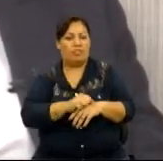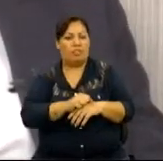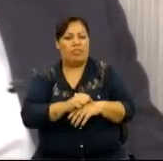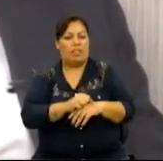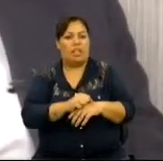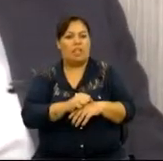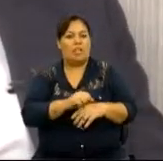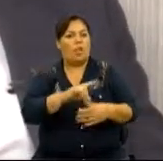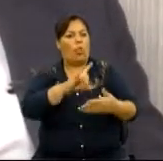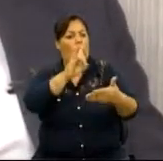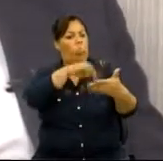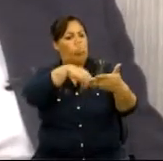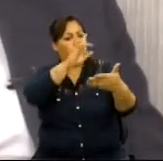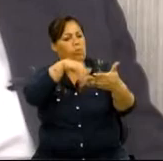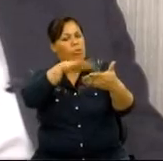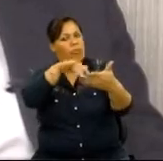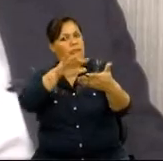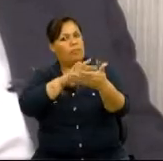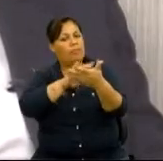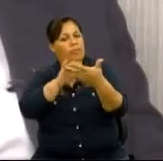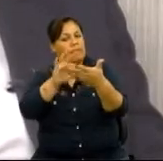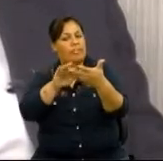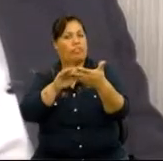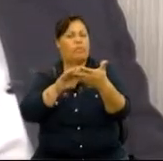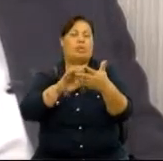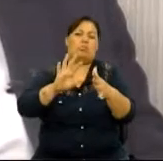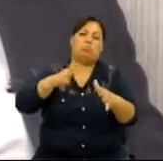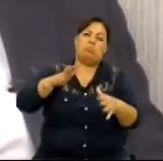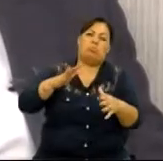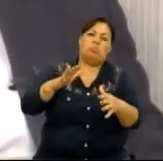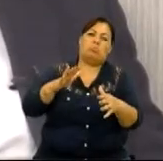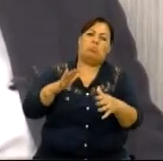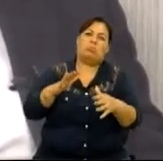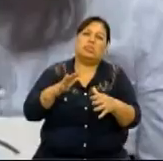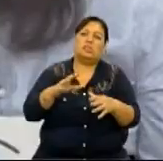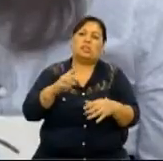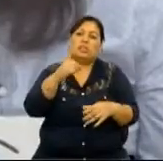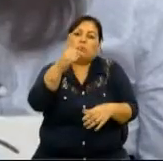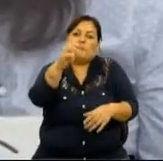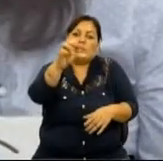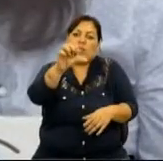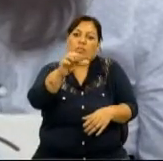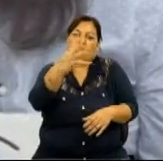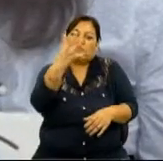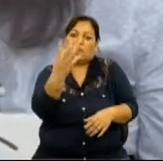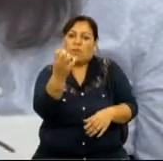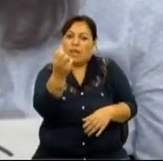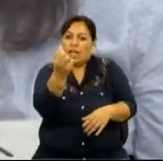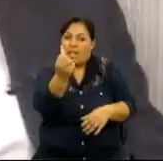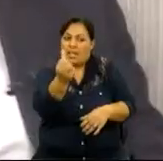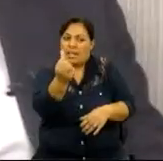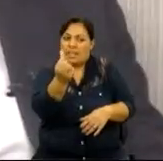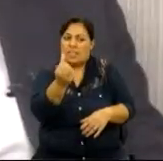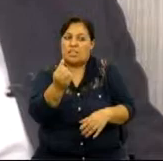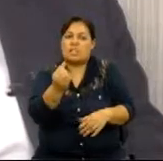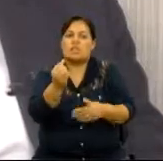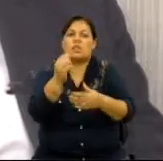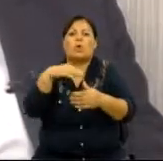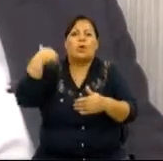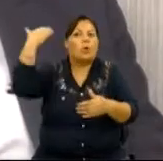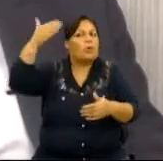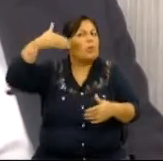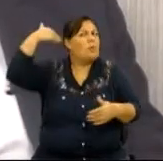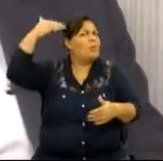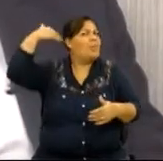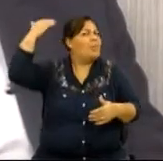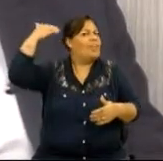para o Brasil. Isso ela estava com quantos anos? Isso nós estamos falando de 1946, quando